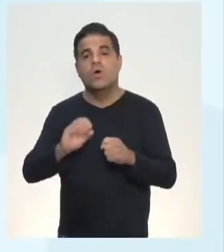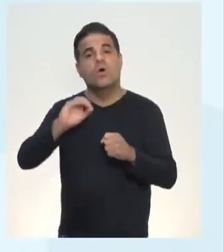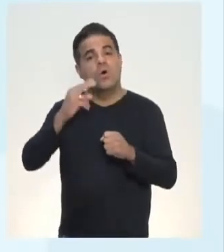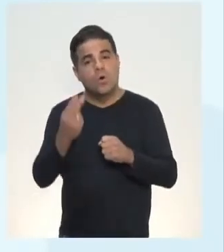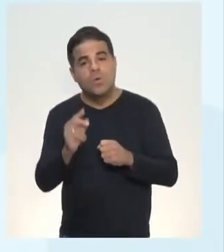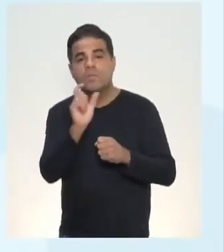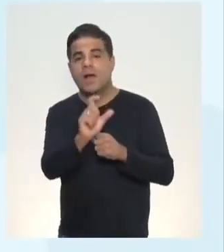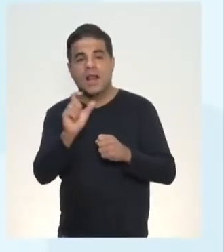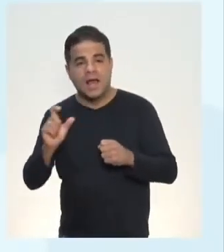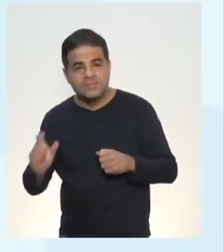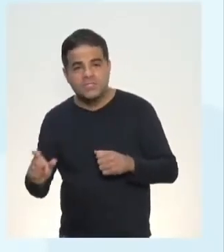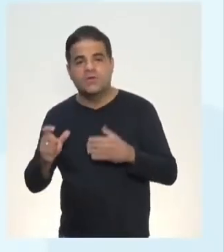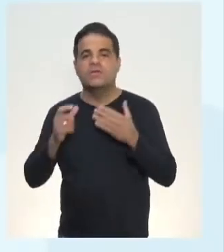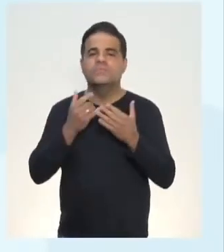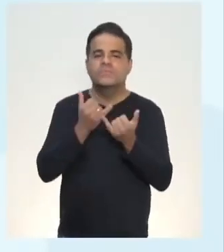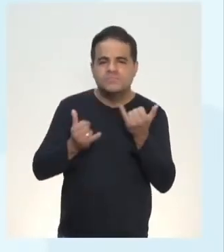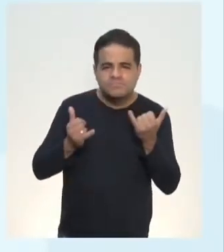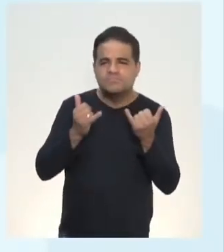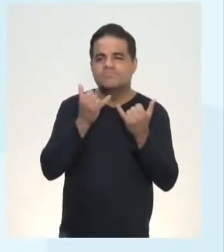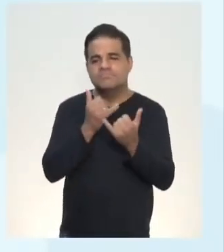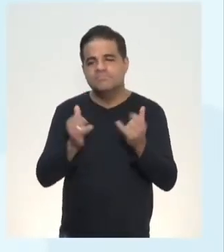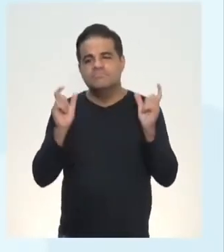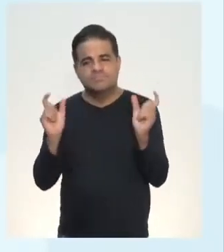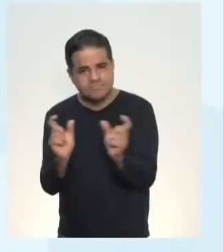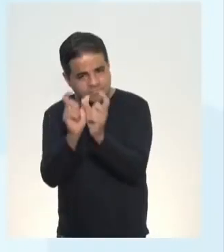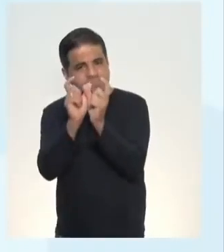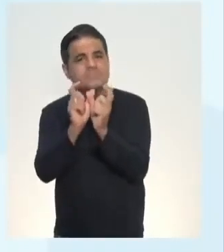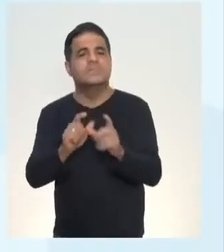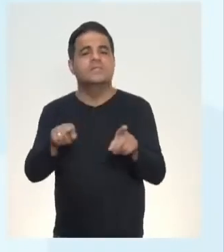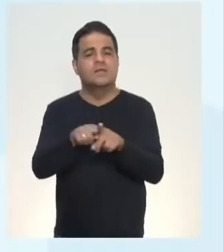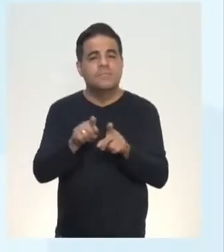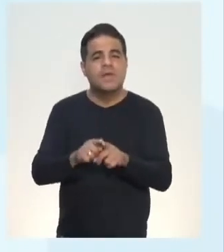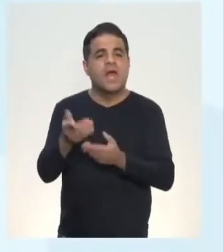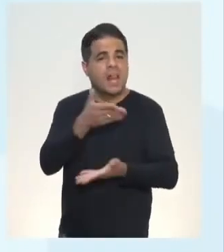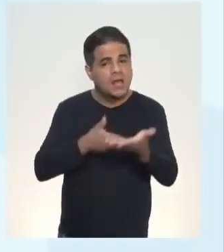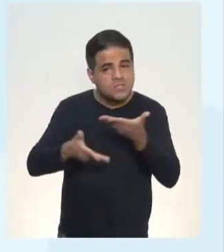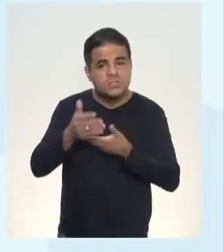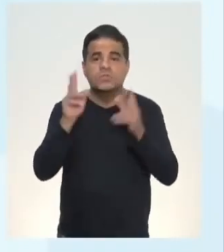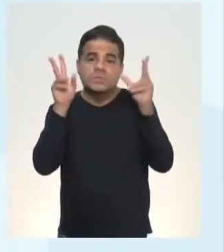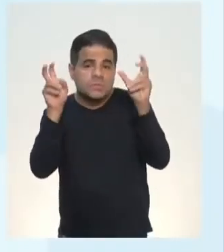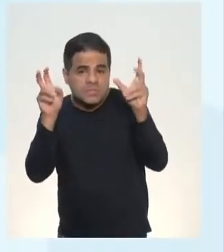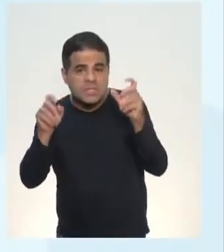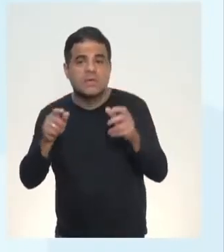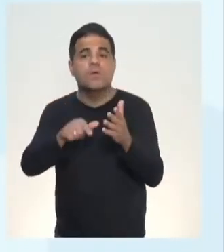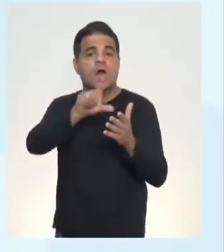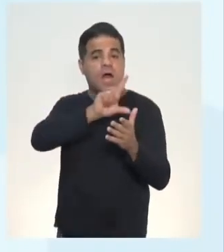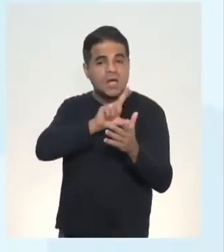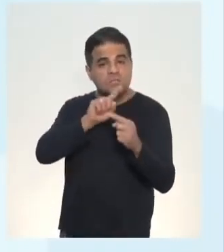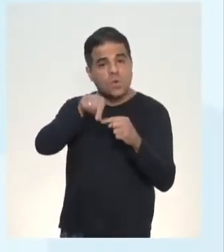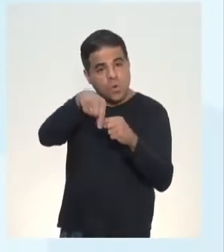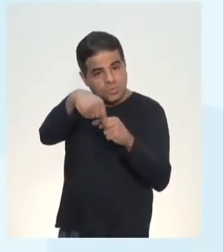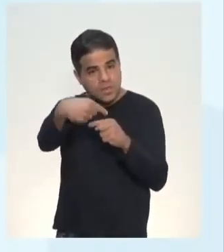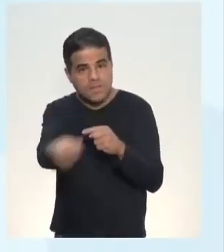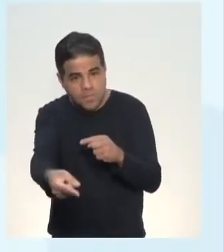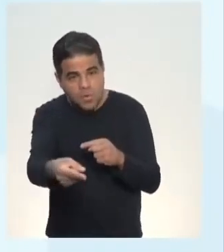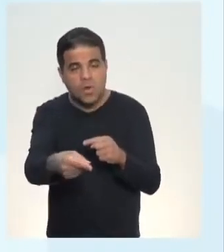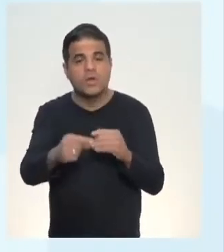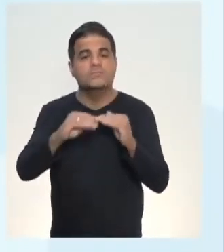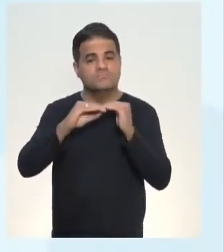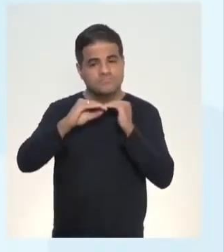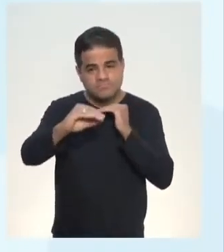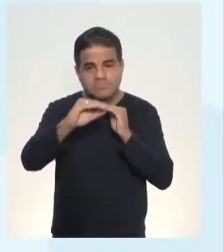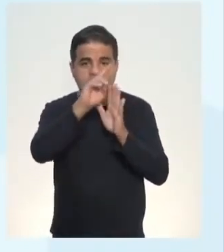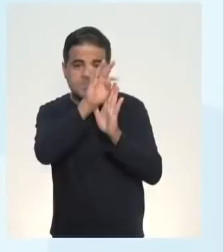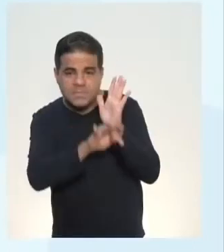palavras sinônimas que estabelecem relações com os termos que aparecem antes ou depois na superfície